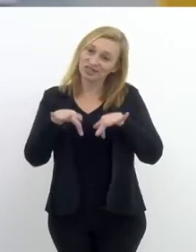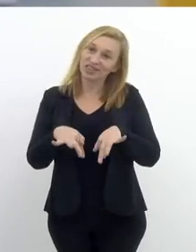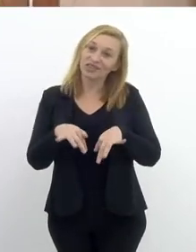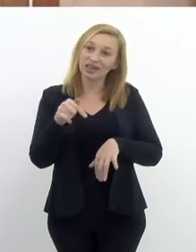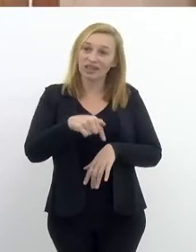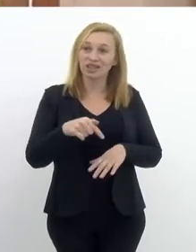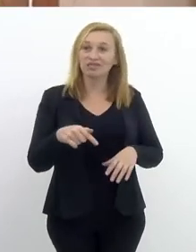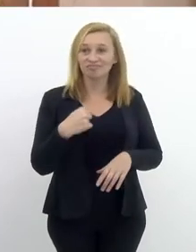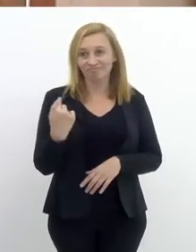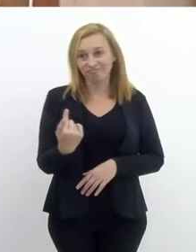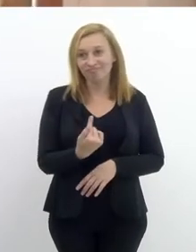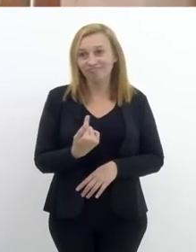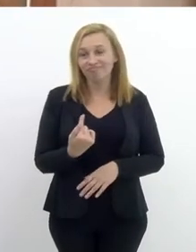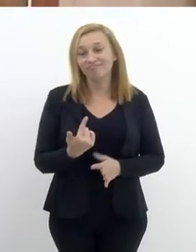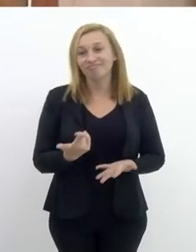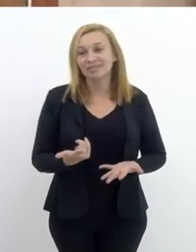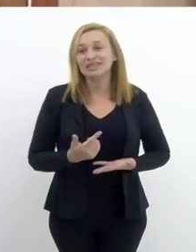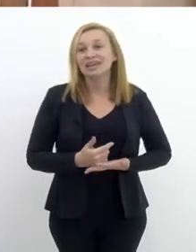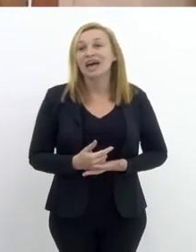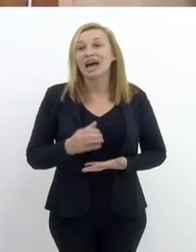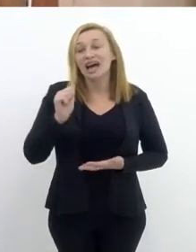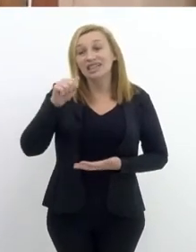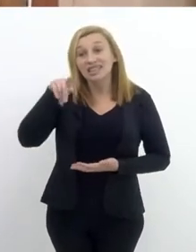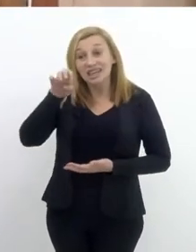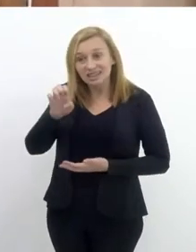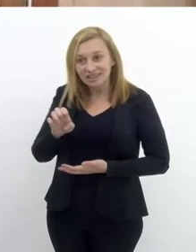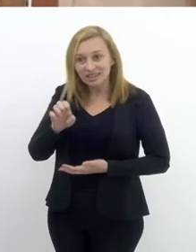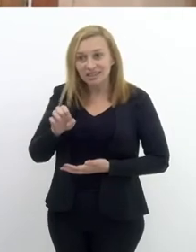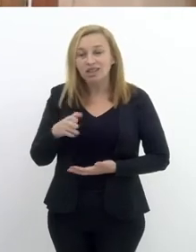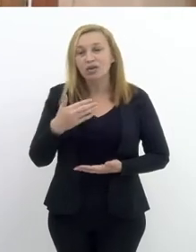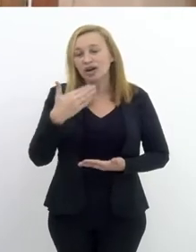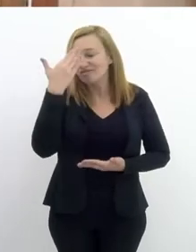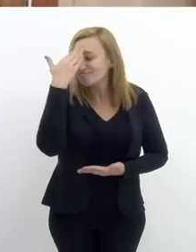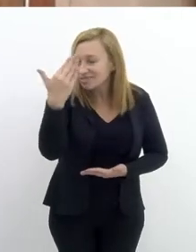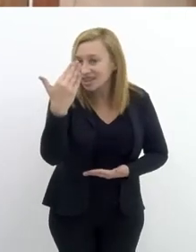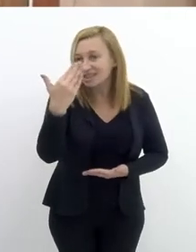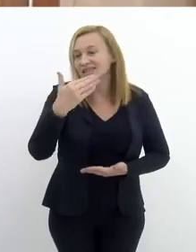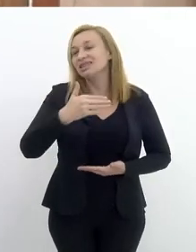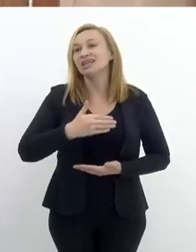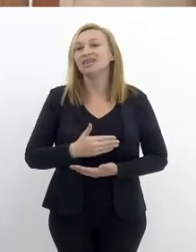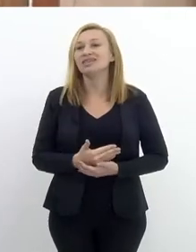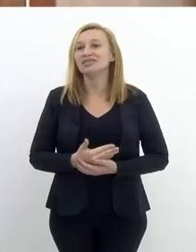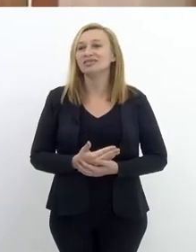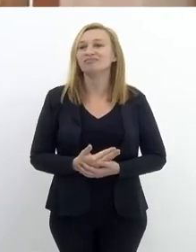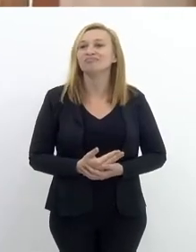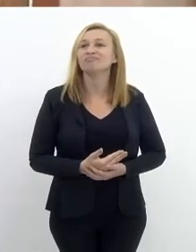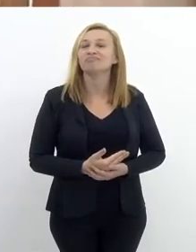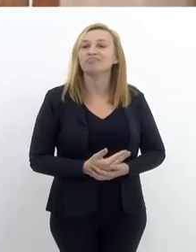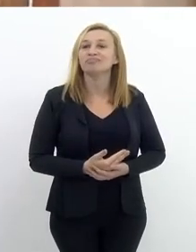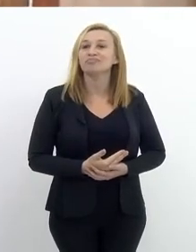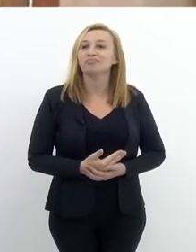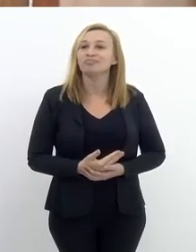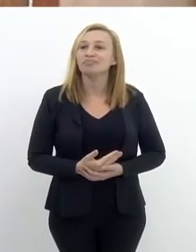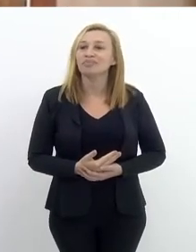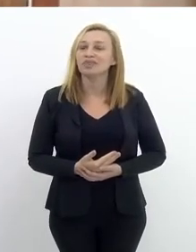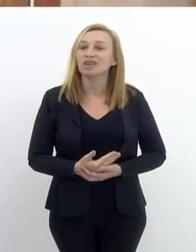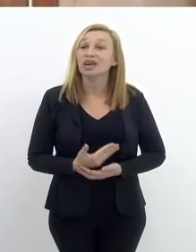A gente já está chegando ao final aqui do nosso programa. Adriane, eu quero te agradecer pela